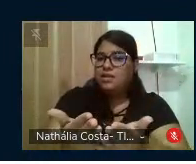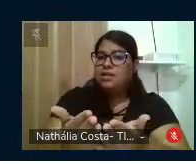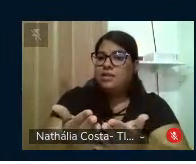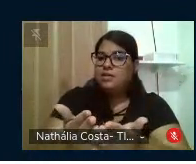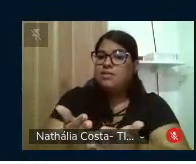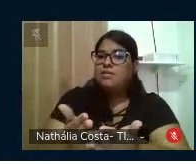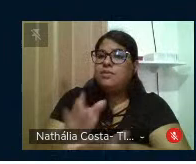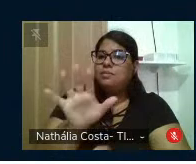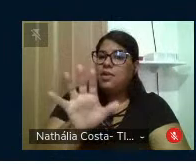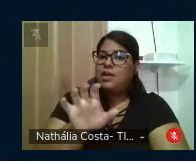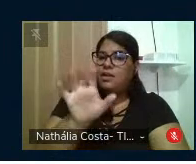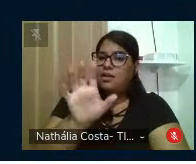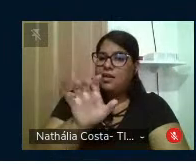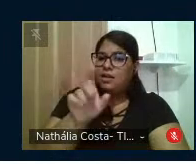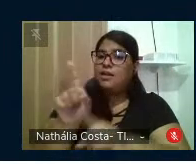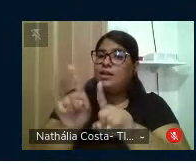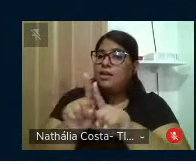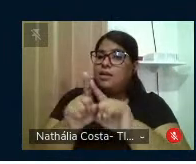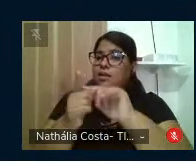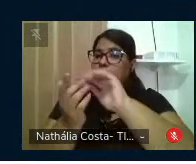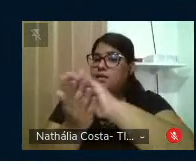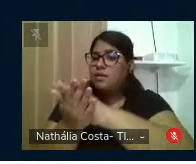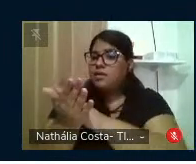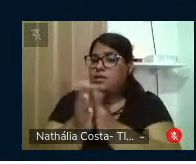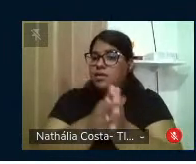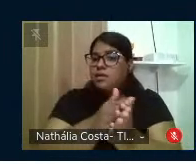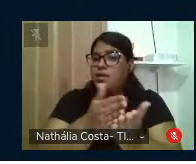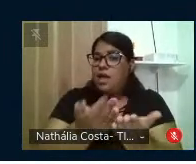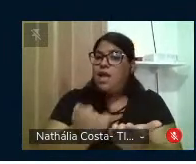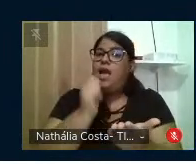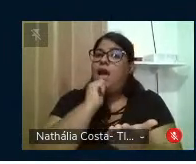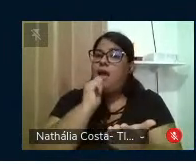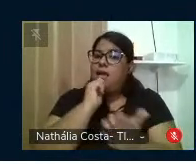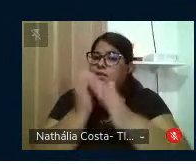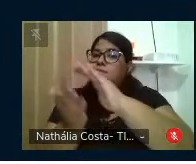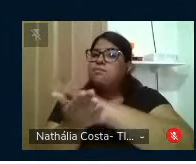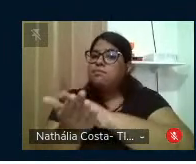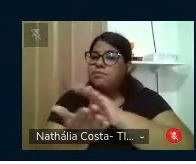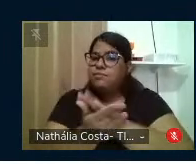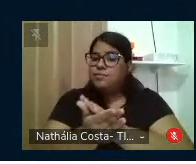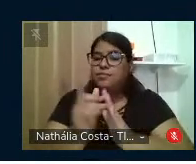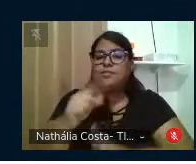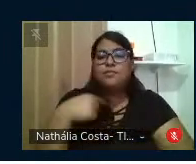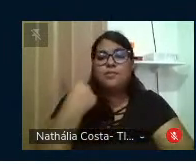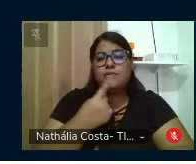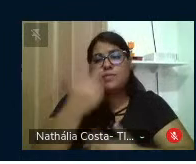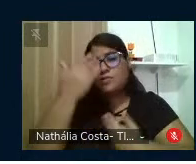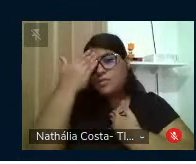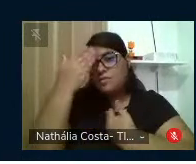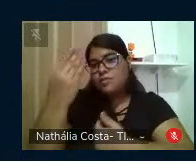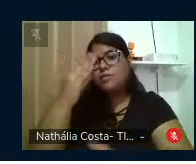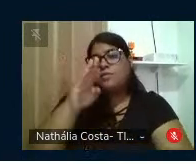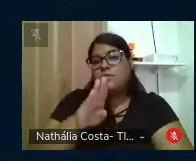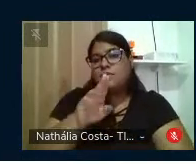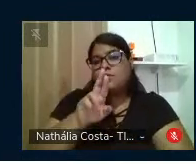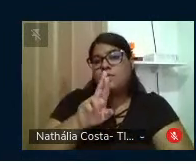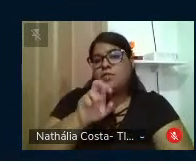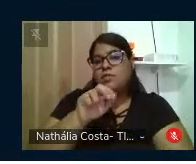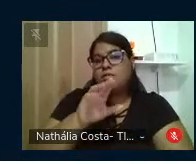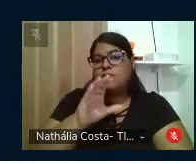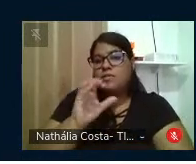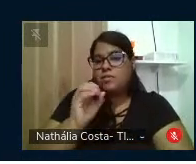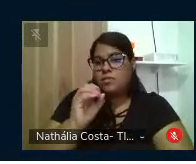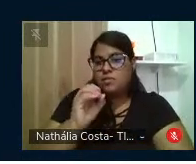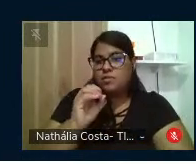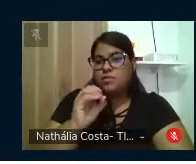impressa se encontra em processamento. Agradecemos a Bruno de Souza Leão